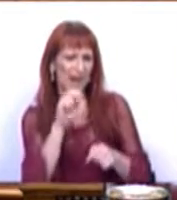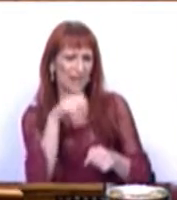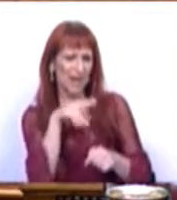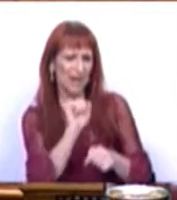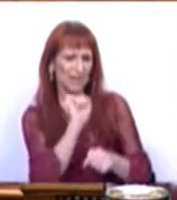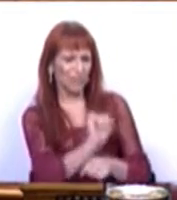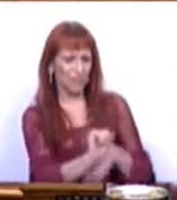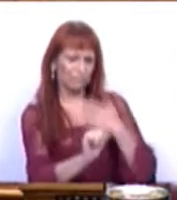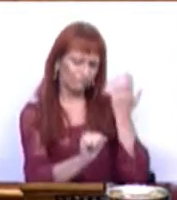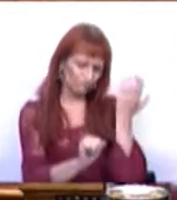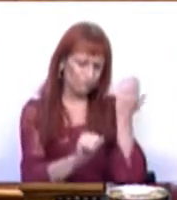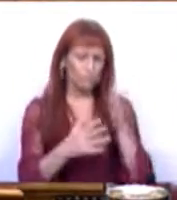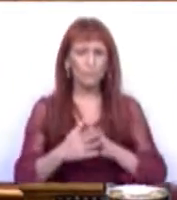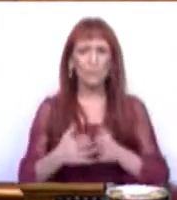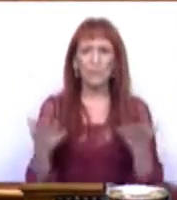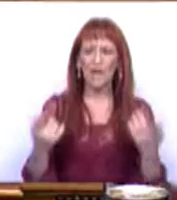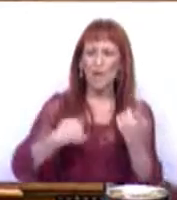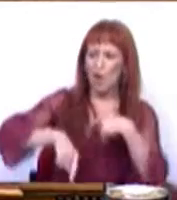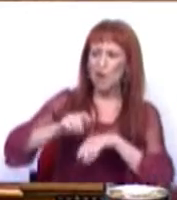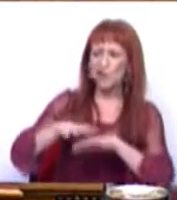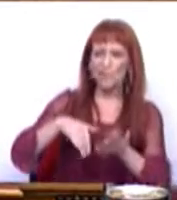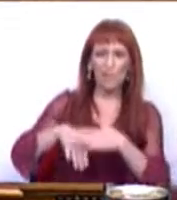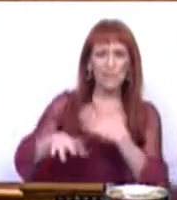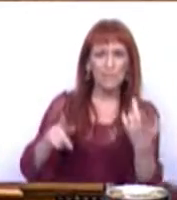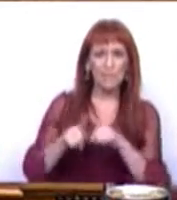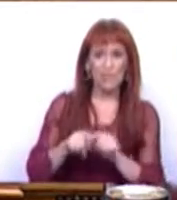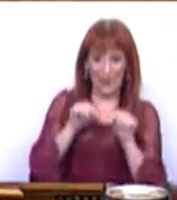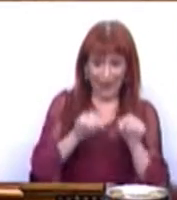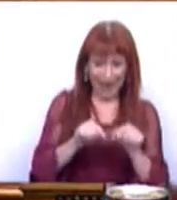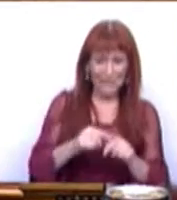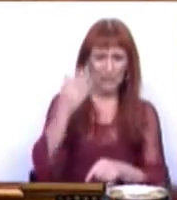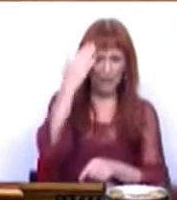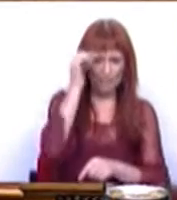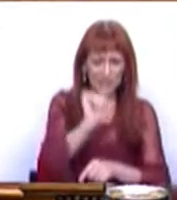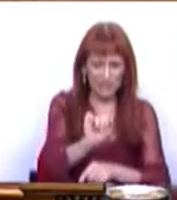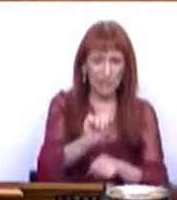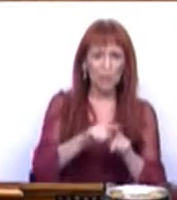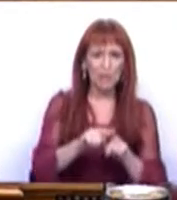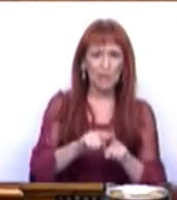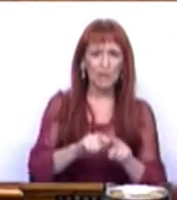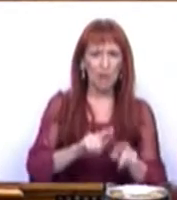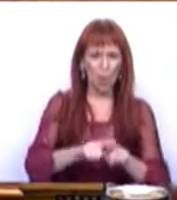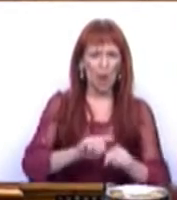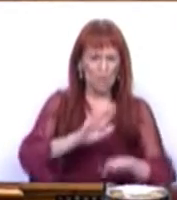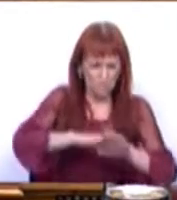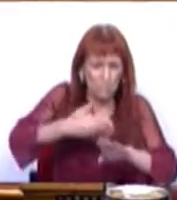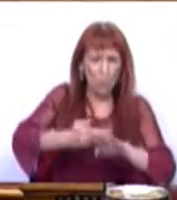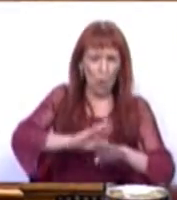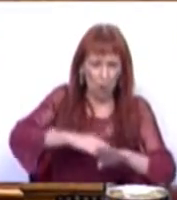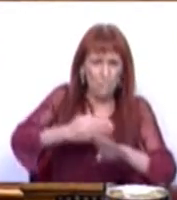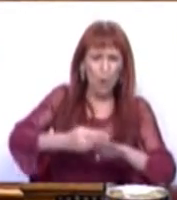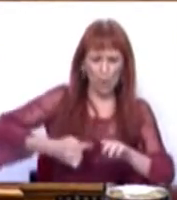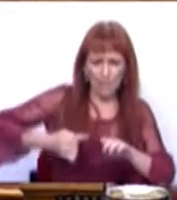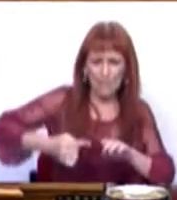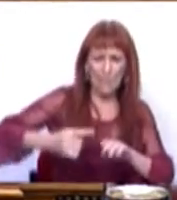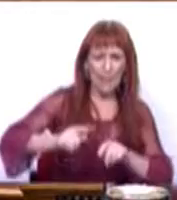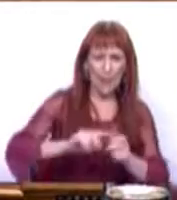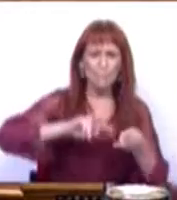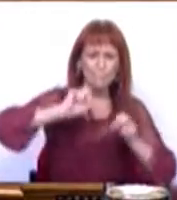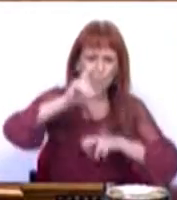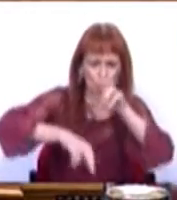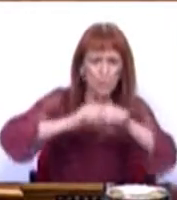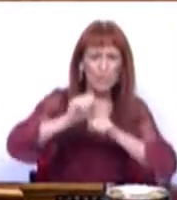Serviço Nacional de Saúde. Nós fazemos com que essa capacidade se revá reforçando todos os dias e se vá